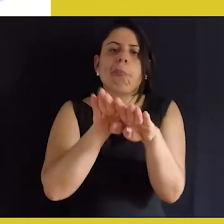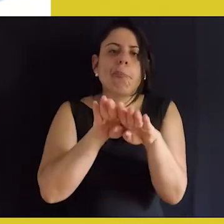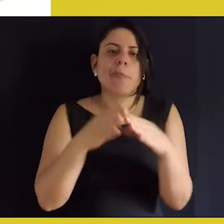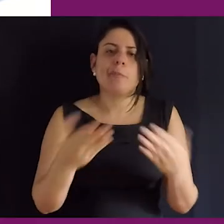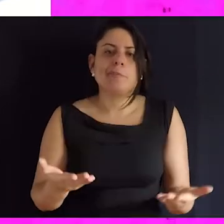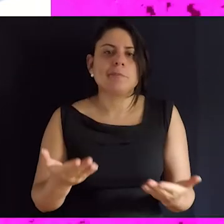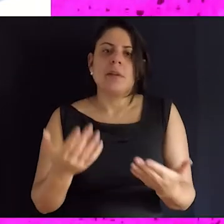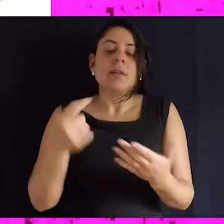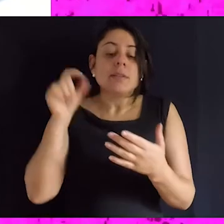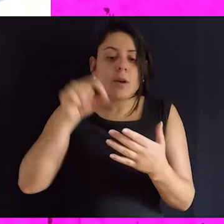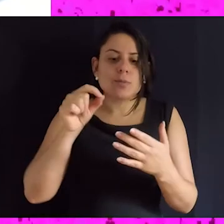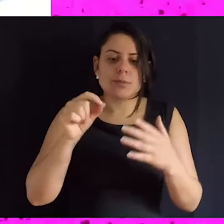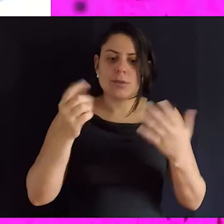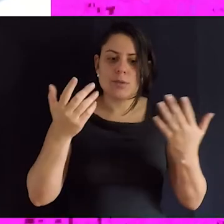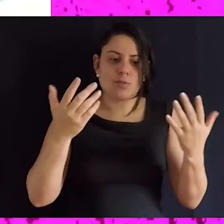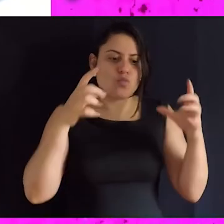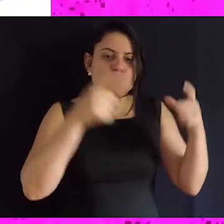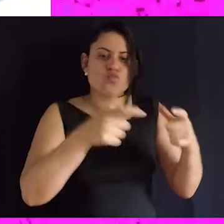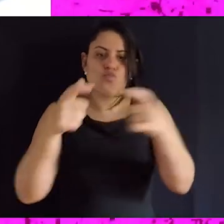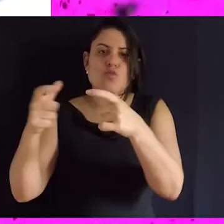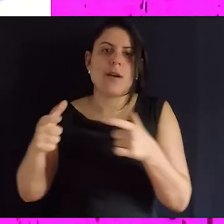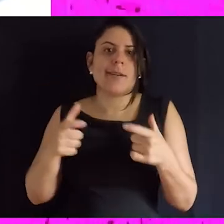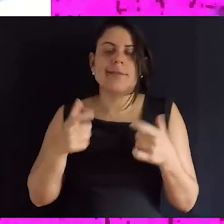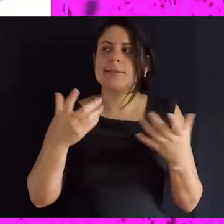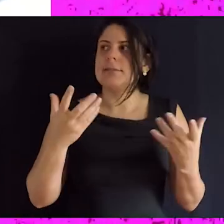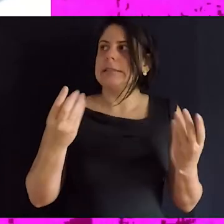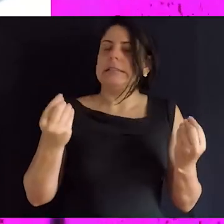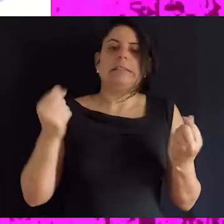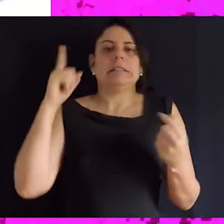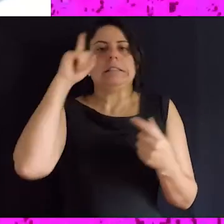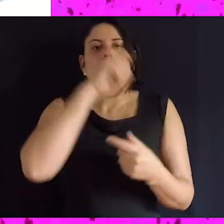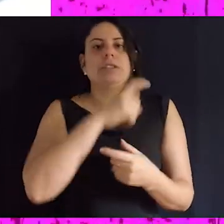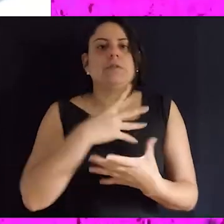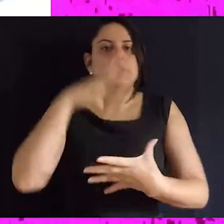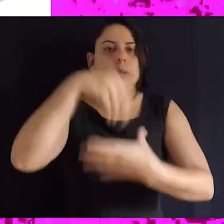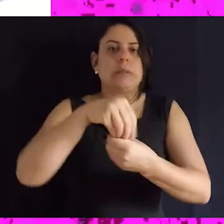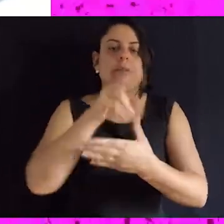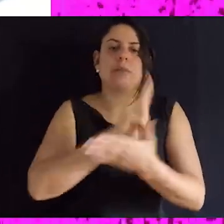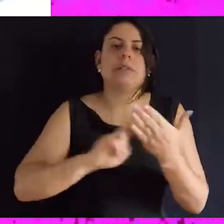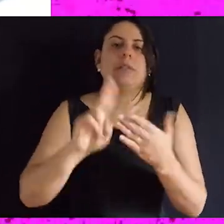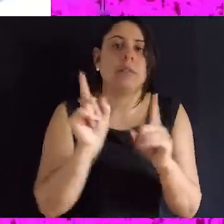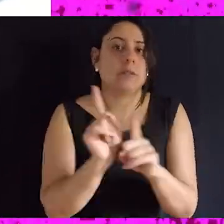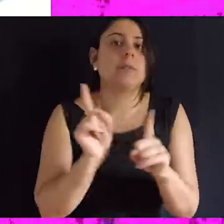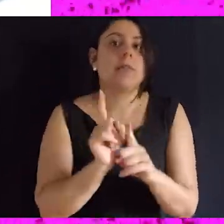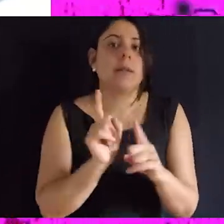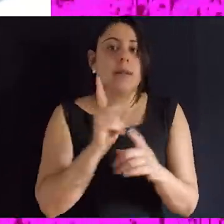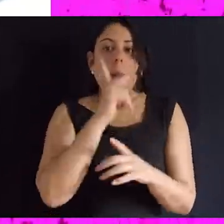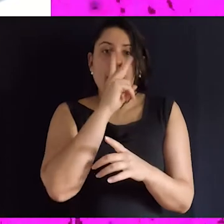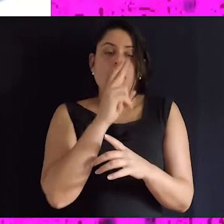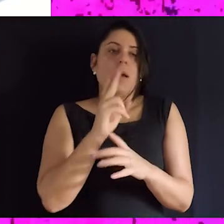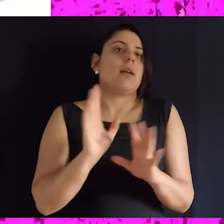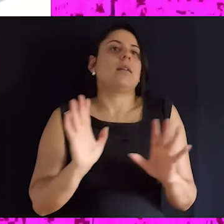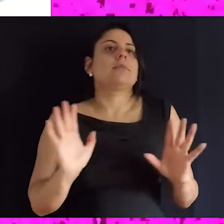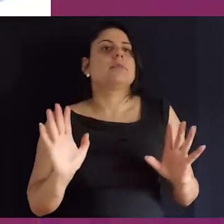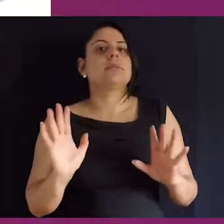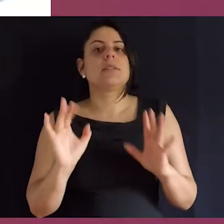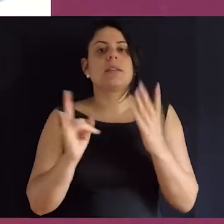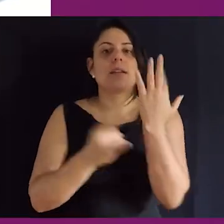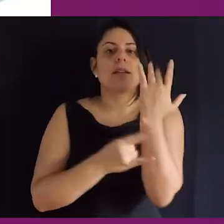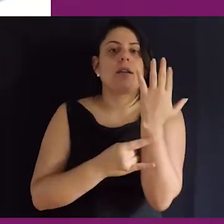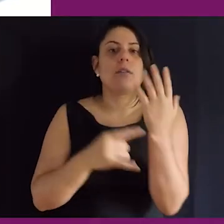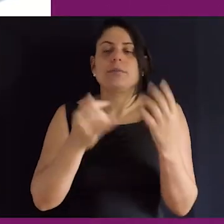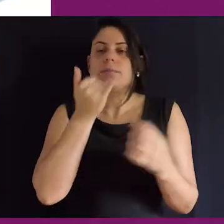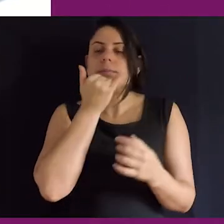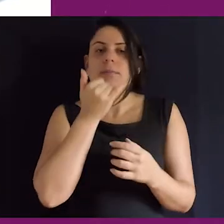Então, esses temas também são muito difíceis de serem encarados dentro da universidade, não é nada simples, né. Parece